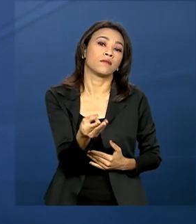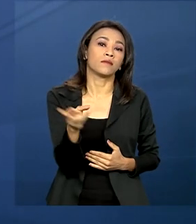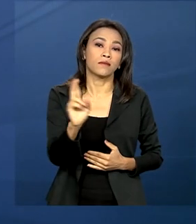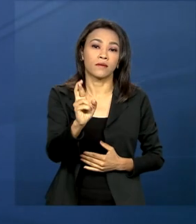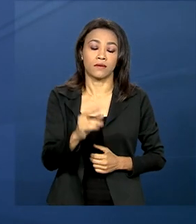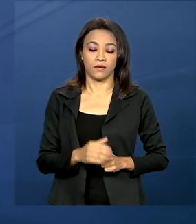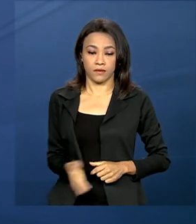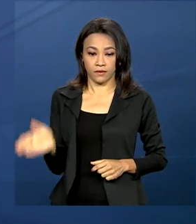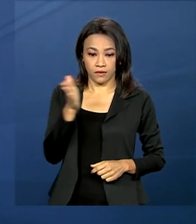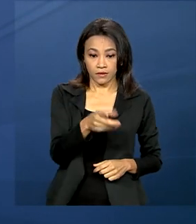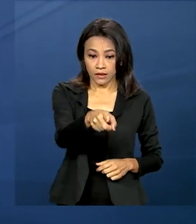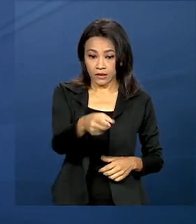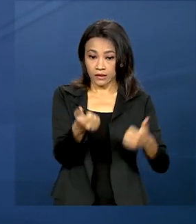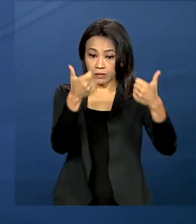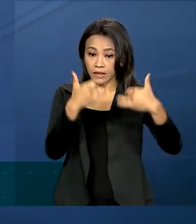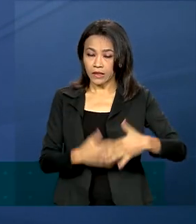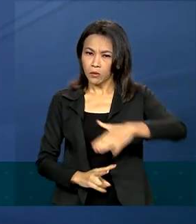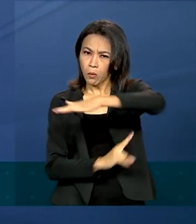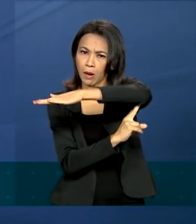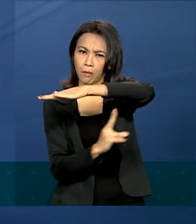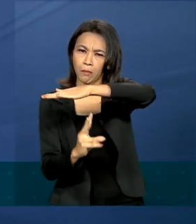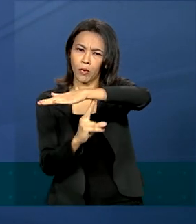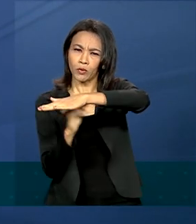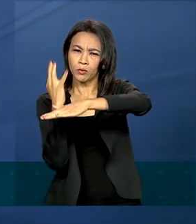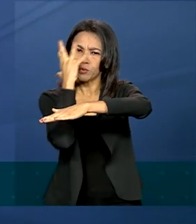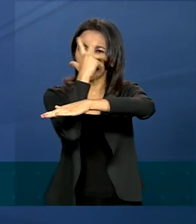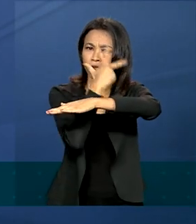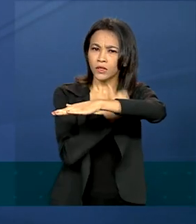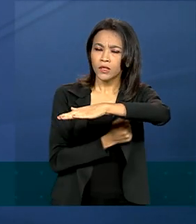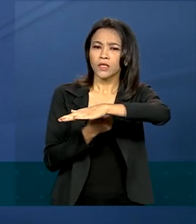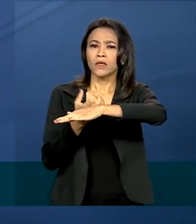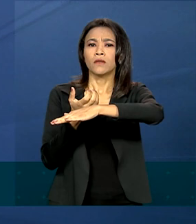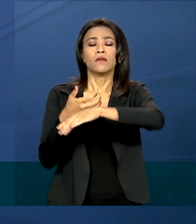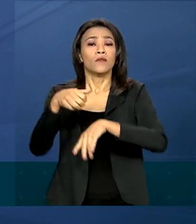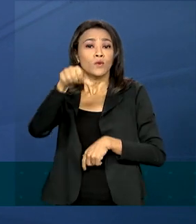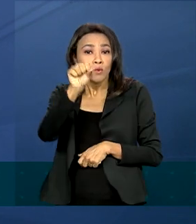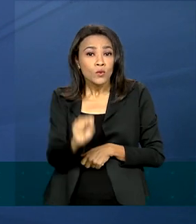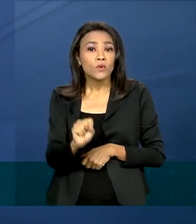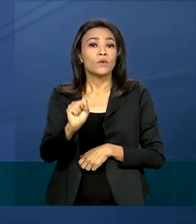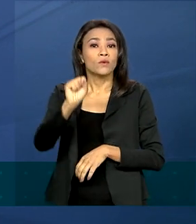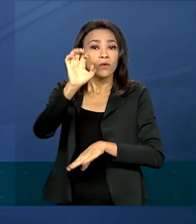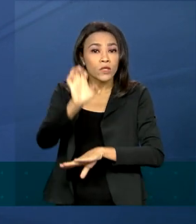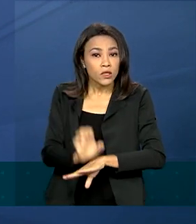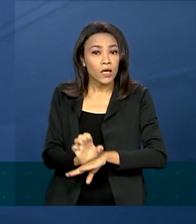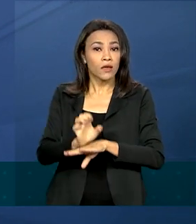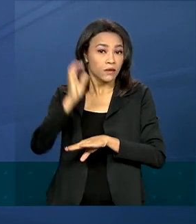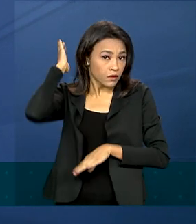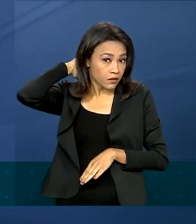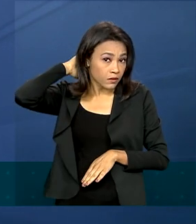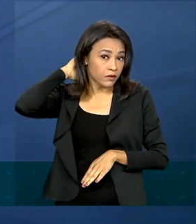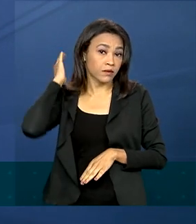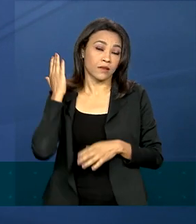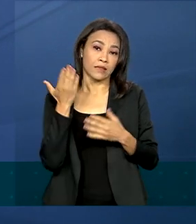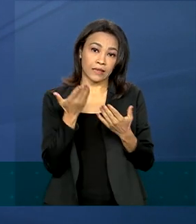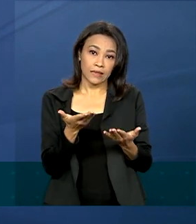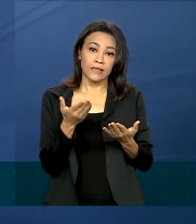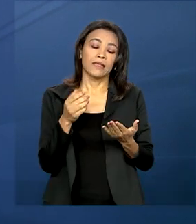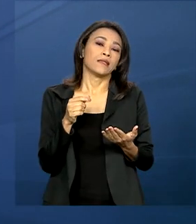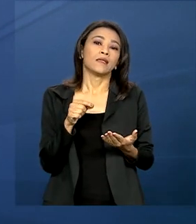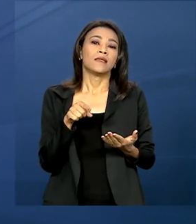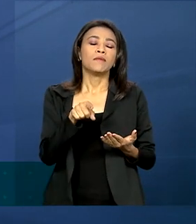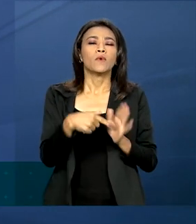Uma ponte estalhada, bonita, no sul do Pará, mostrando ali a pulgância da